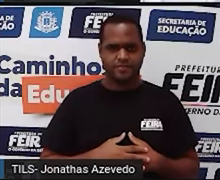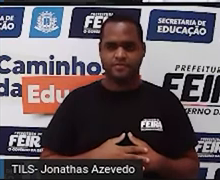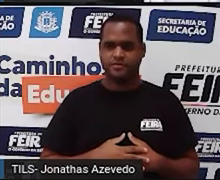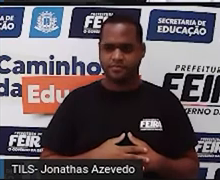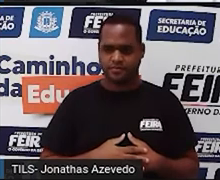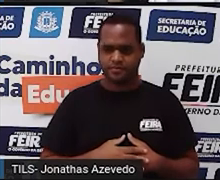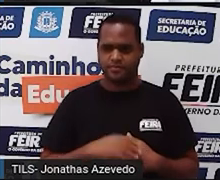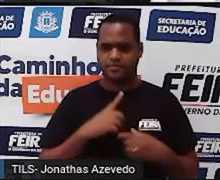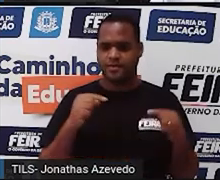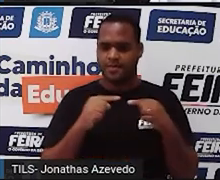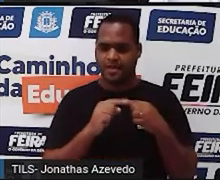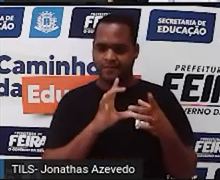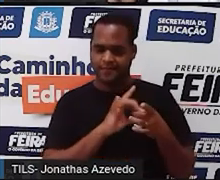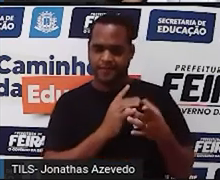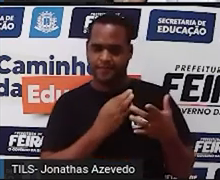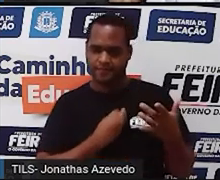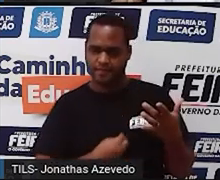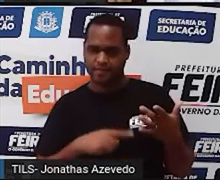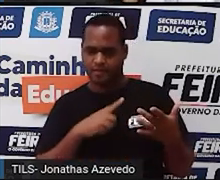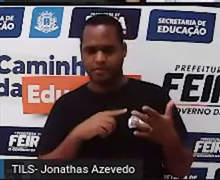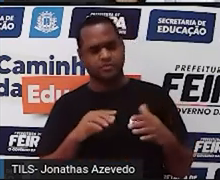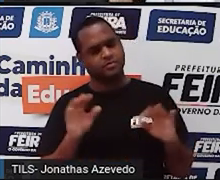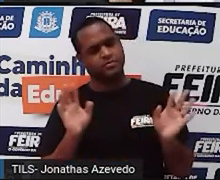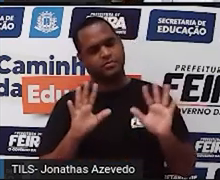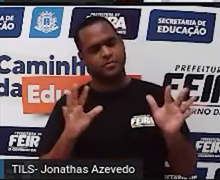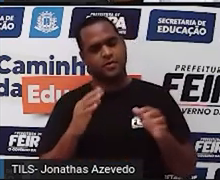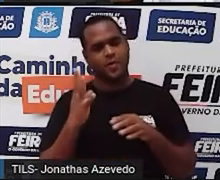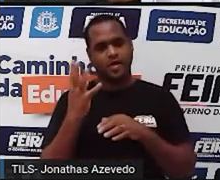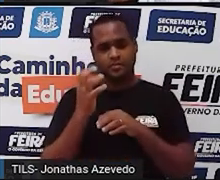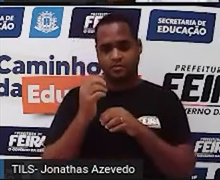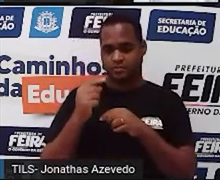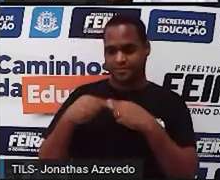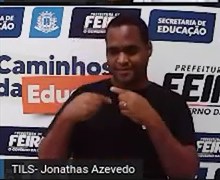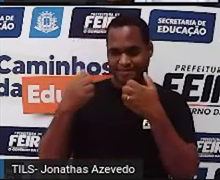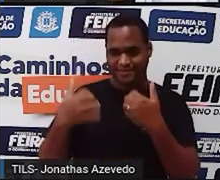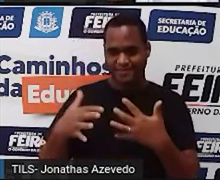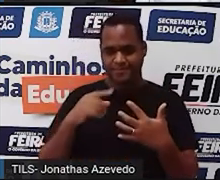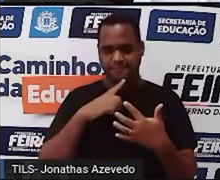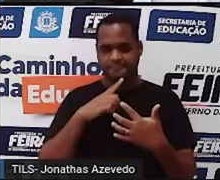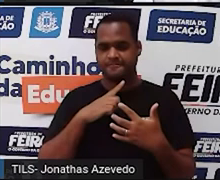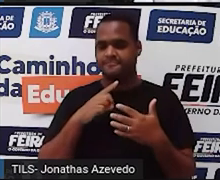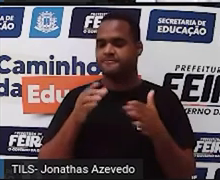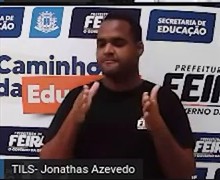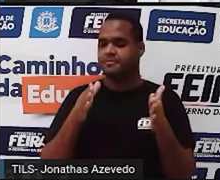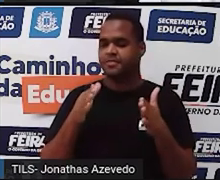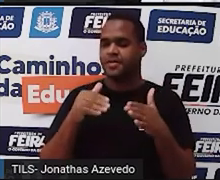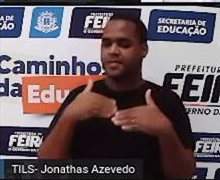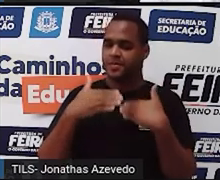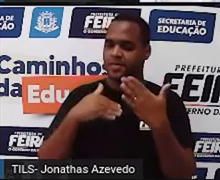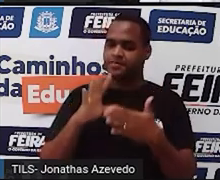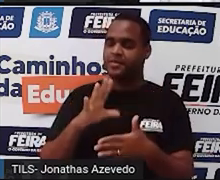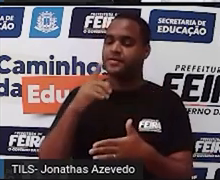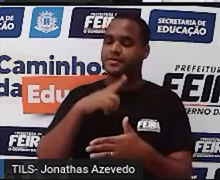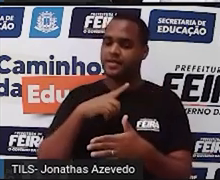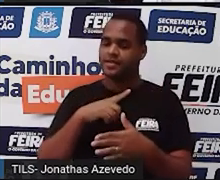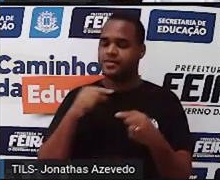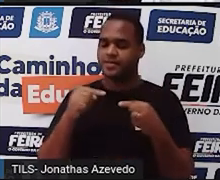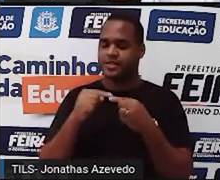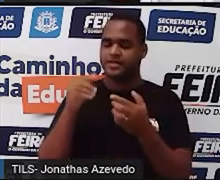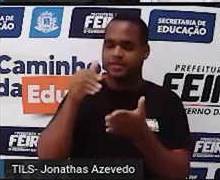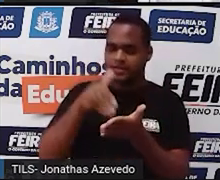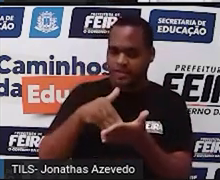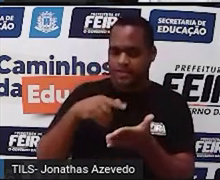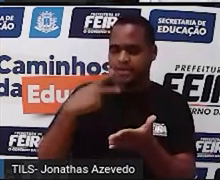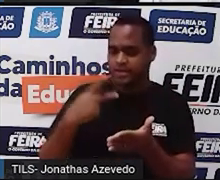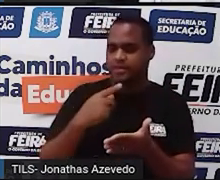anos não é em relação ao tempo de vida. São quatro anos que foram, que se passaram até chegar o dia da